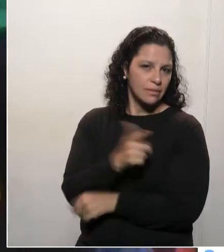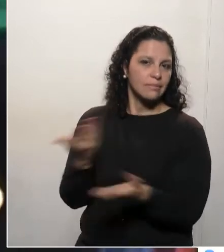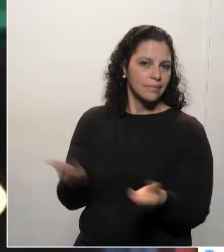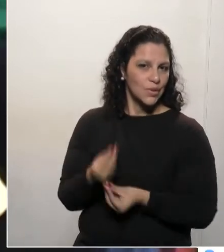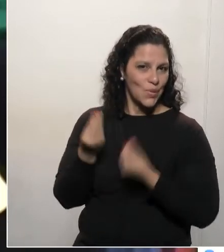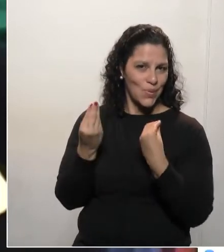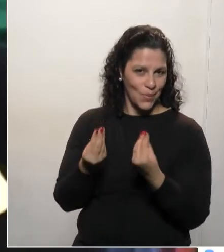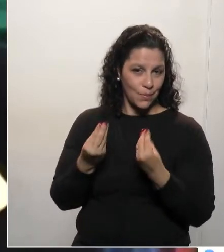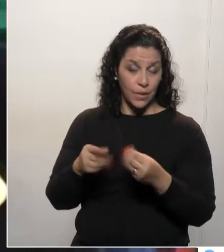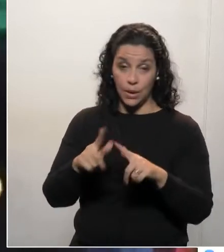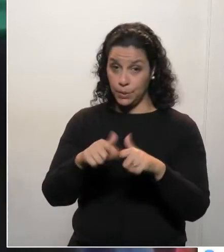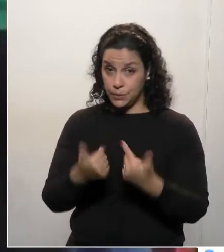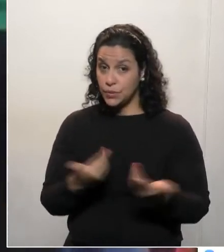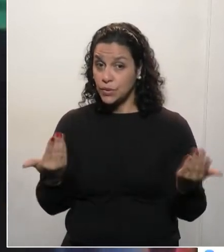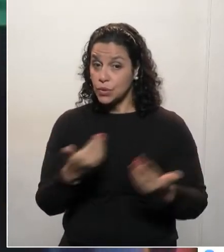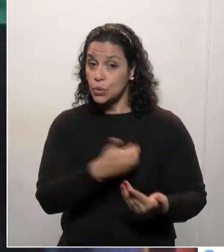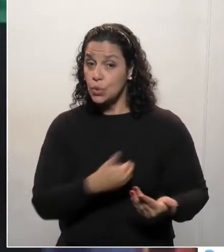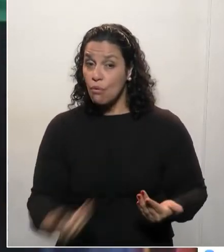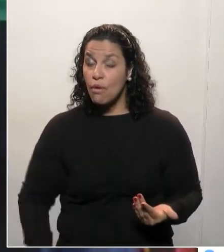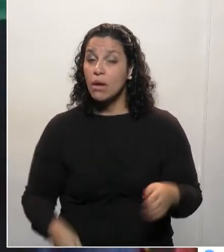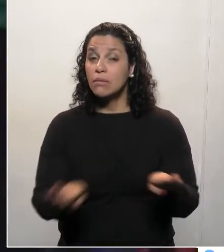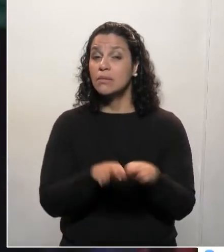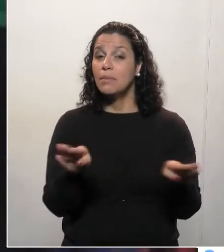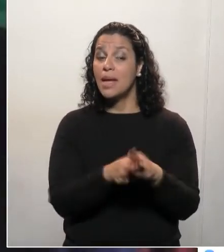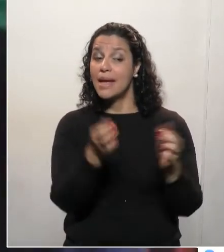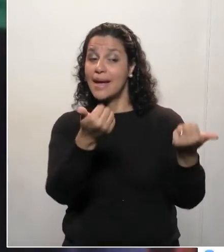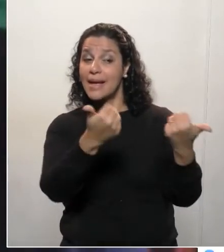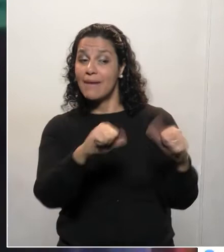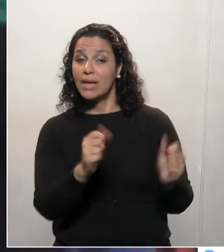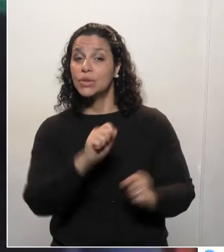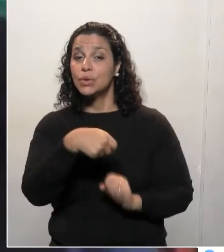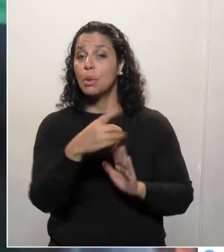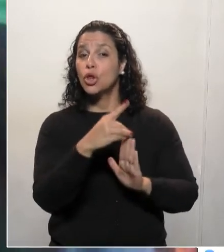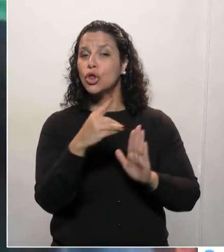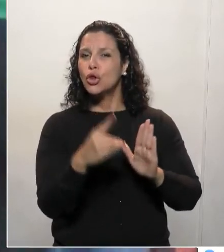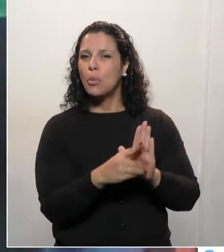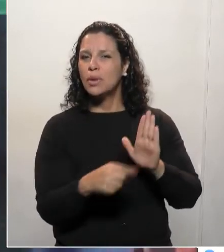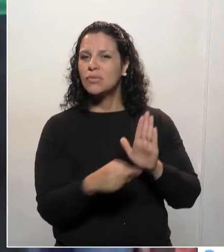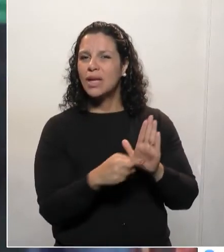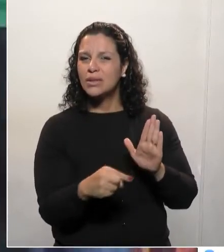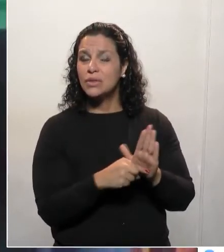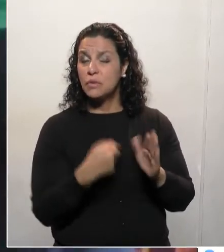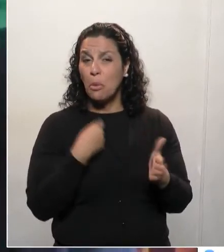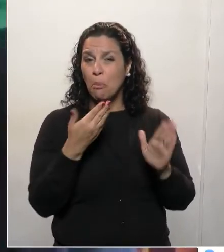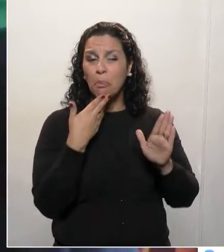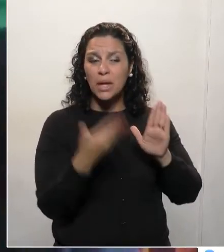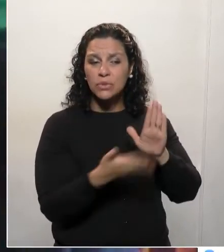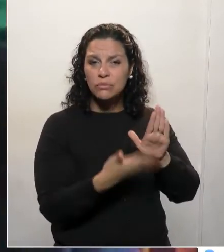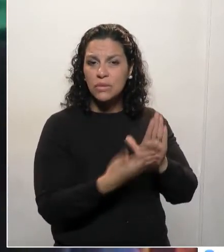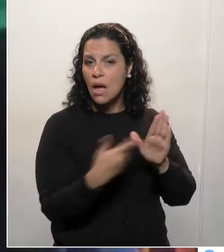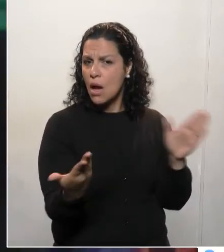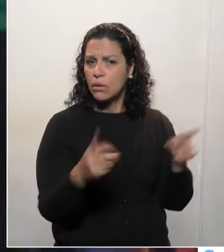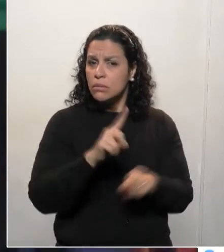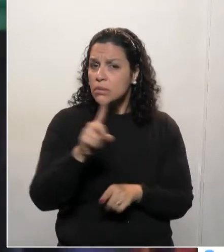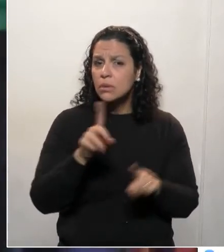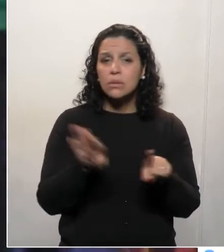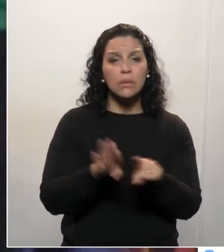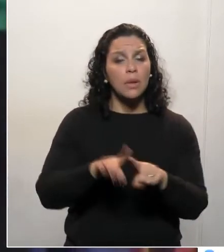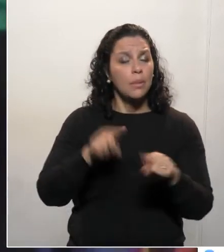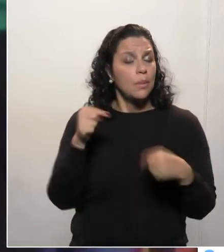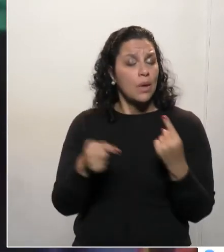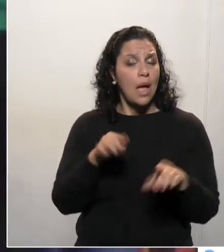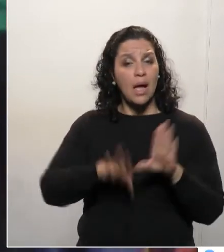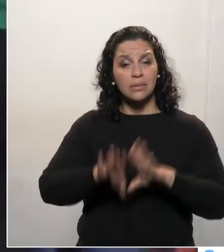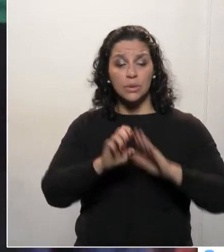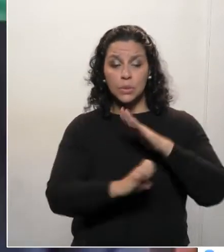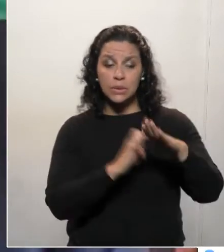seria possível o governo rever essa questão de certidão negativa e não cobrar isso desse momento. Porque, às